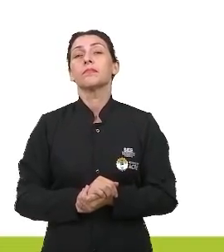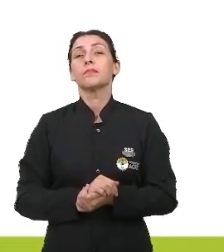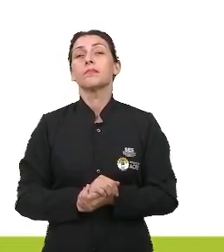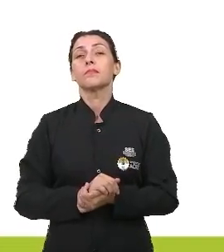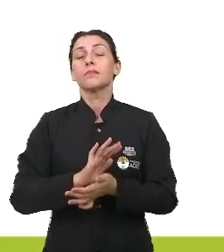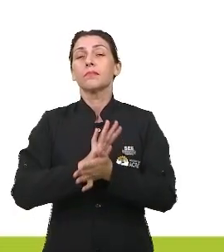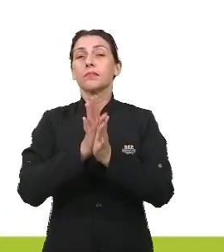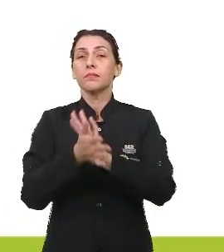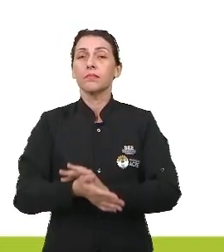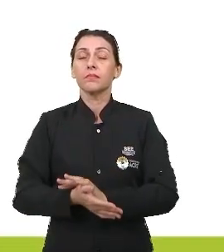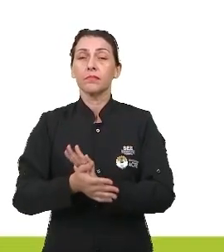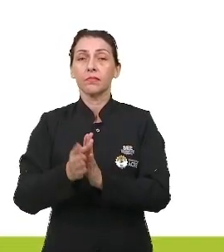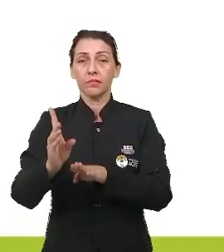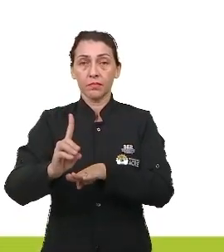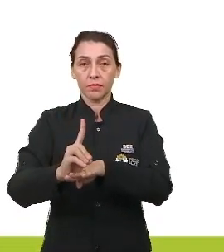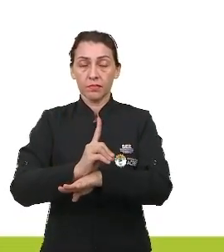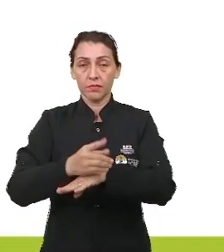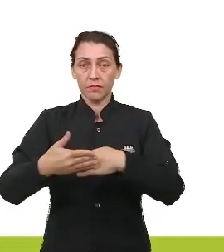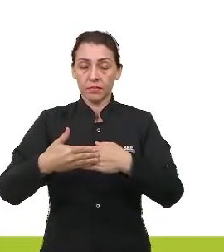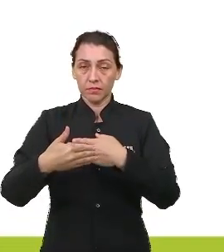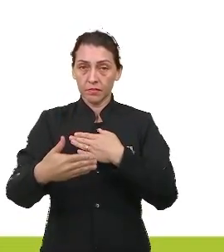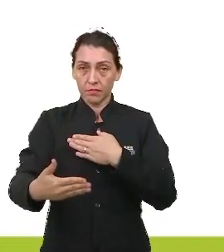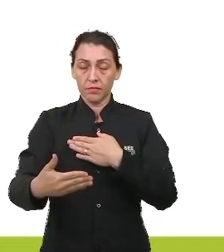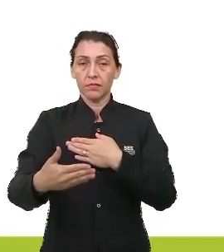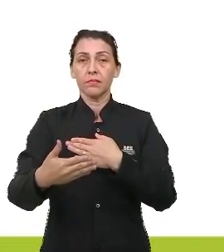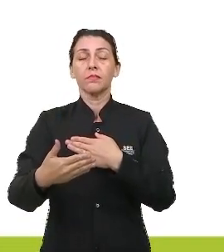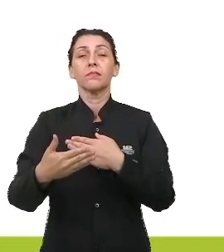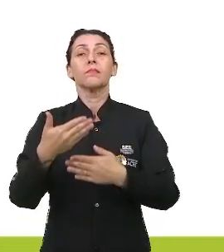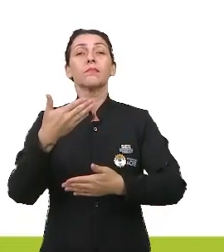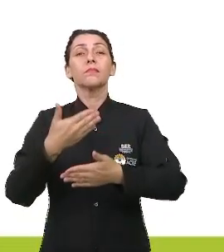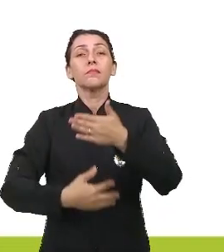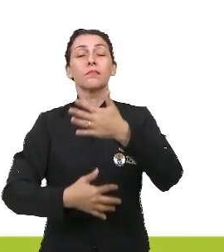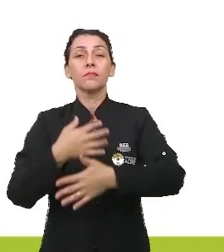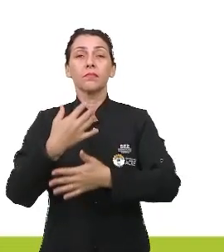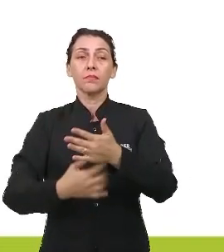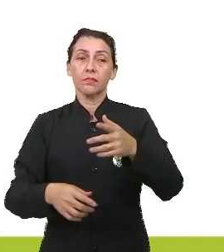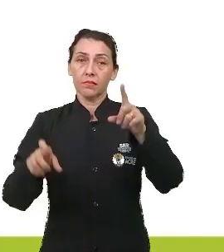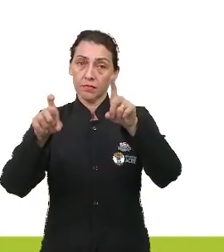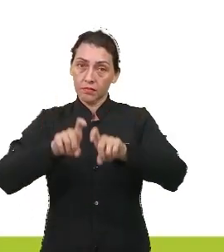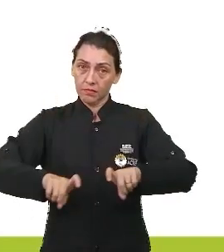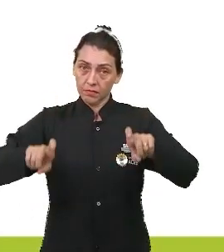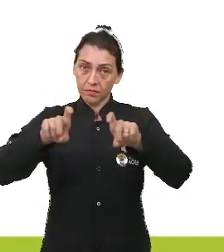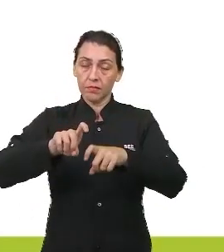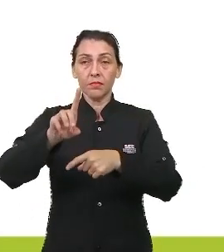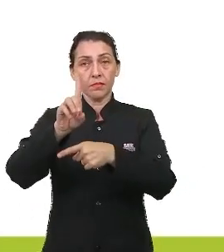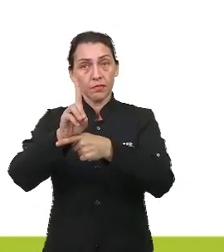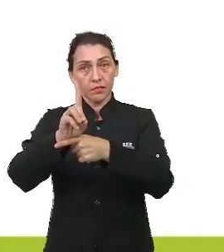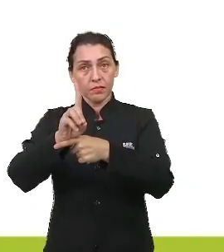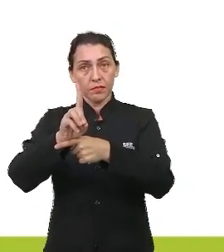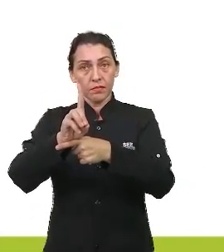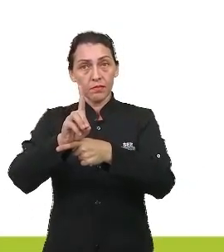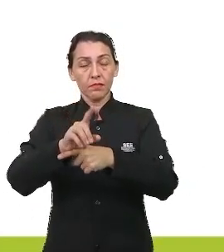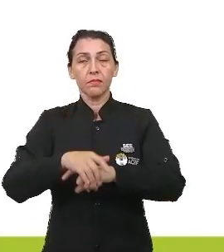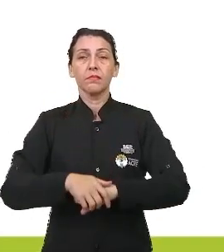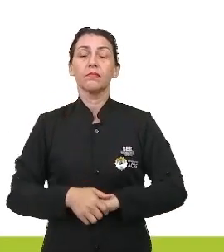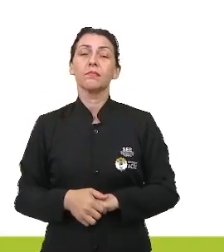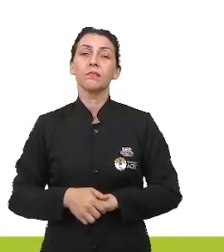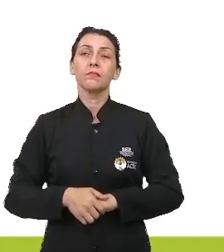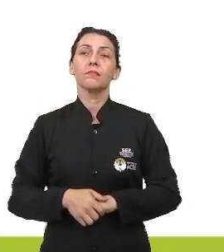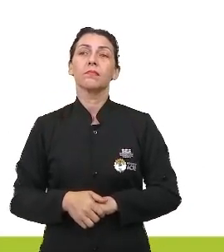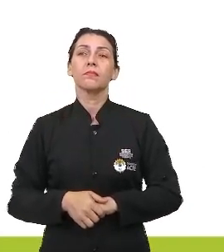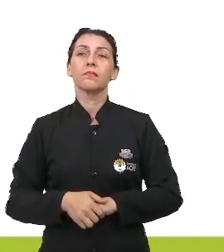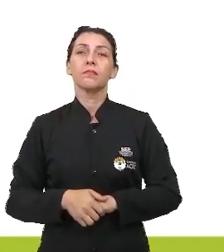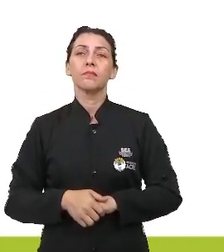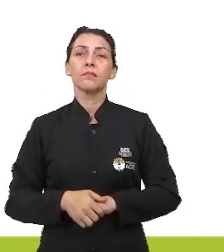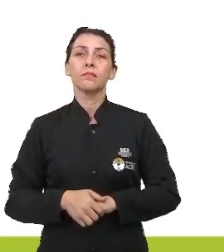digital a partir da interferência da máquina. Letra D, né, que seria essa outra parte aí.